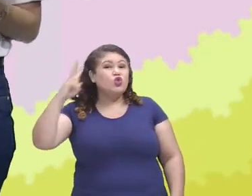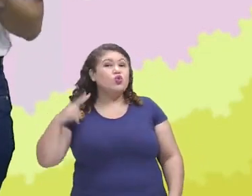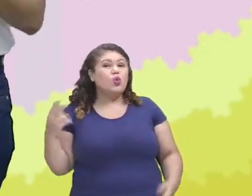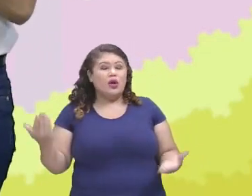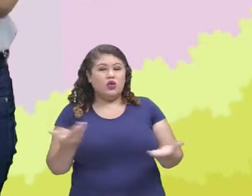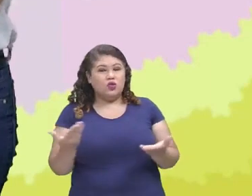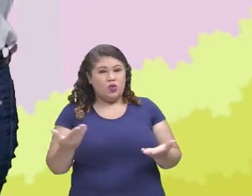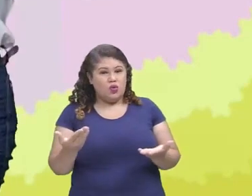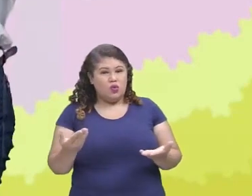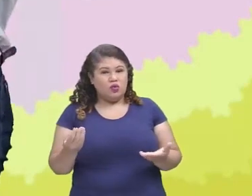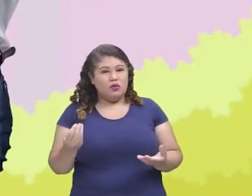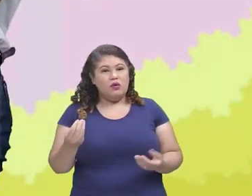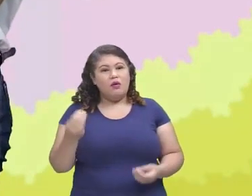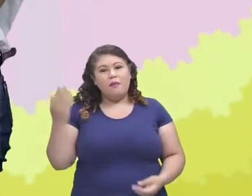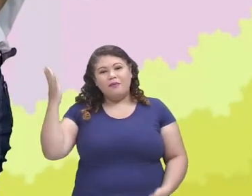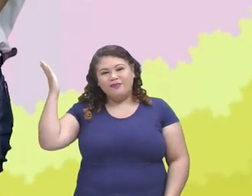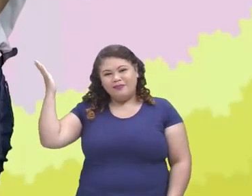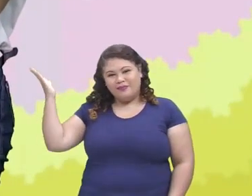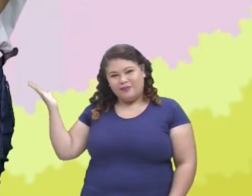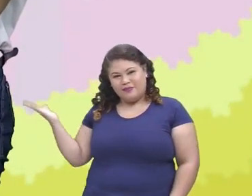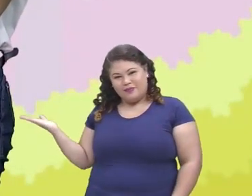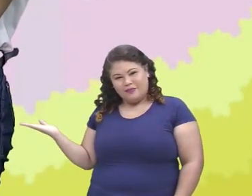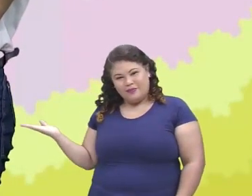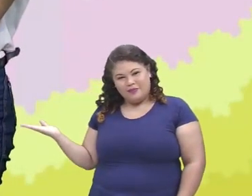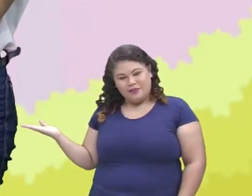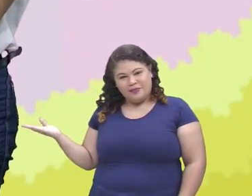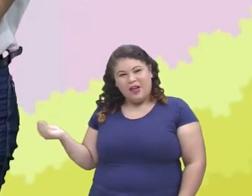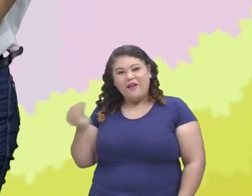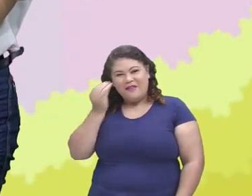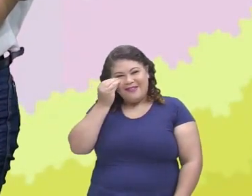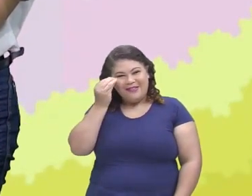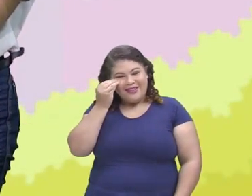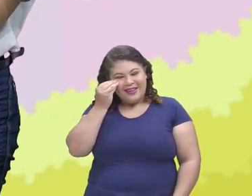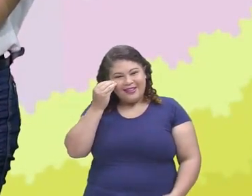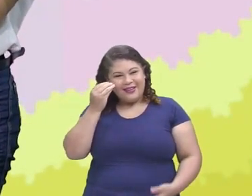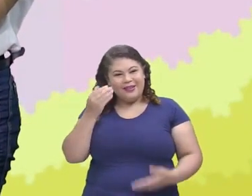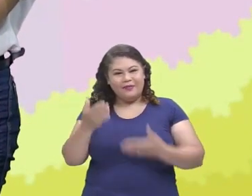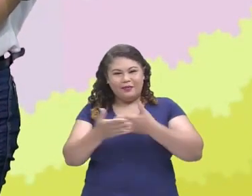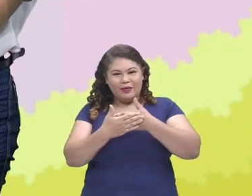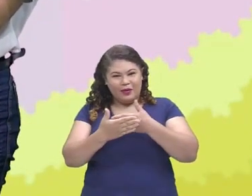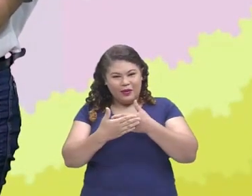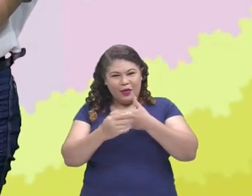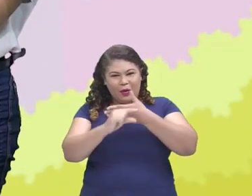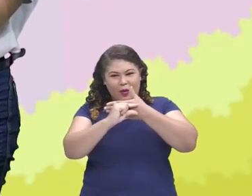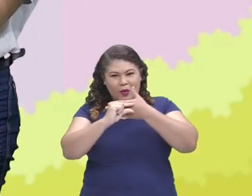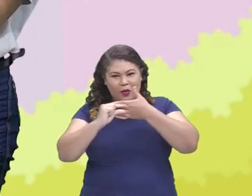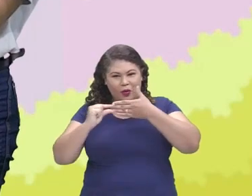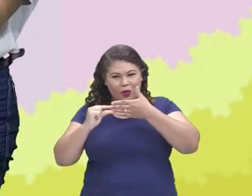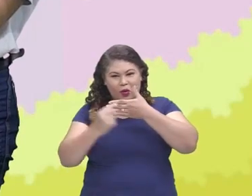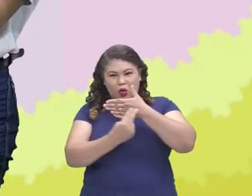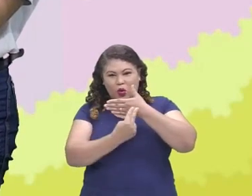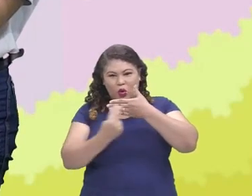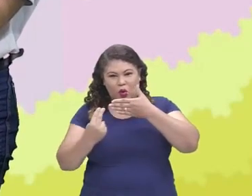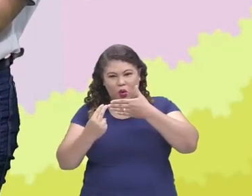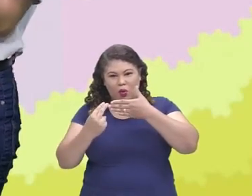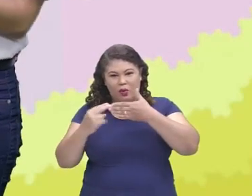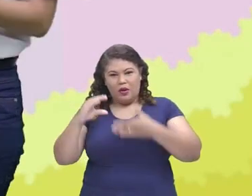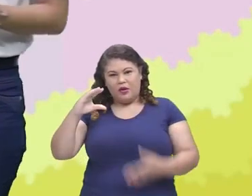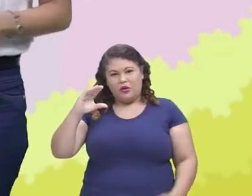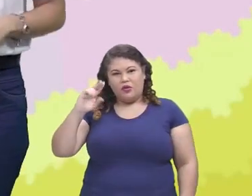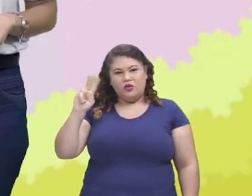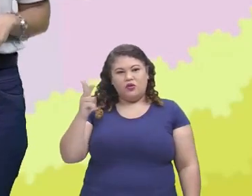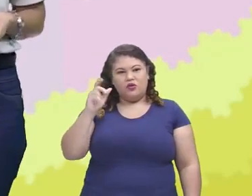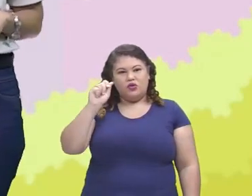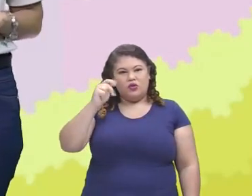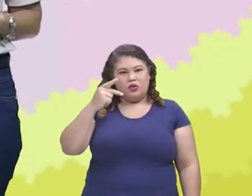aqui aonde? Que está aqui ao nosso lado. Estão vendo? A nossa historinha é Chapeuzinho Vermelho.